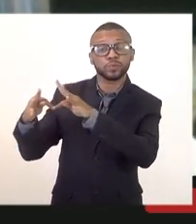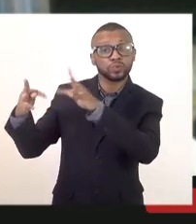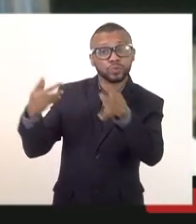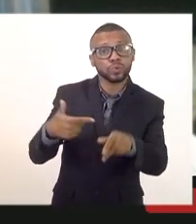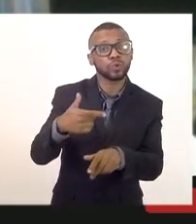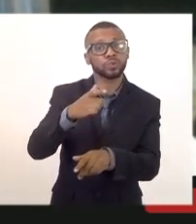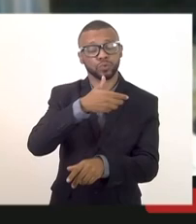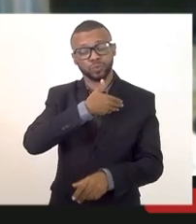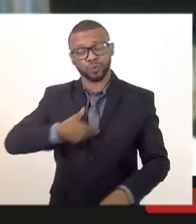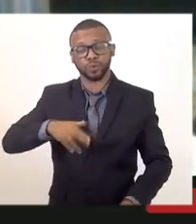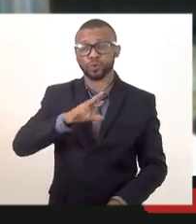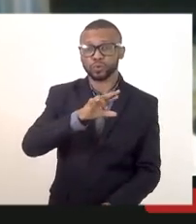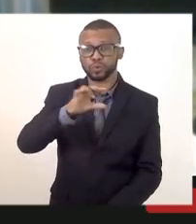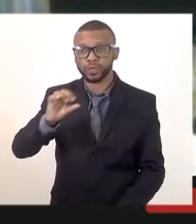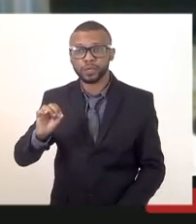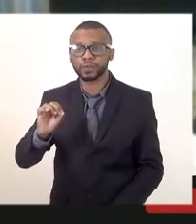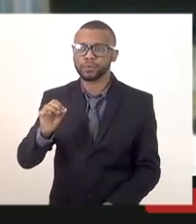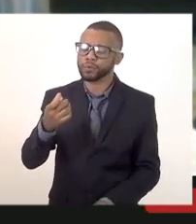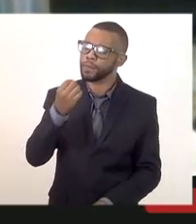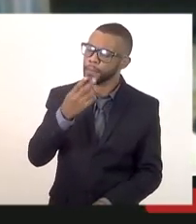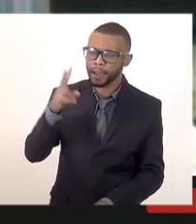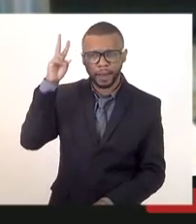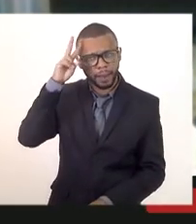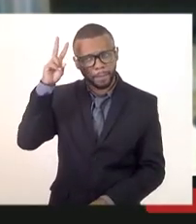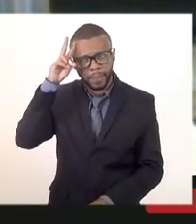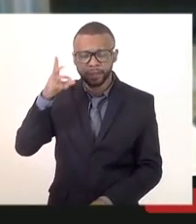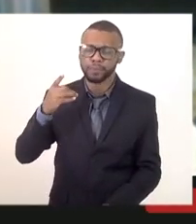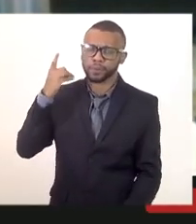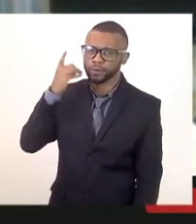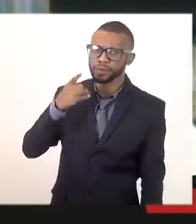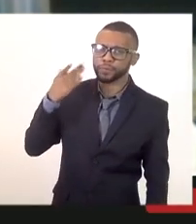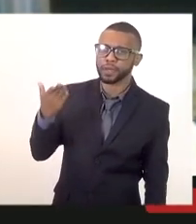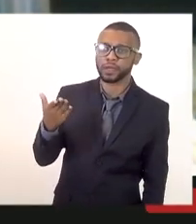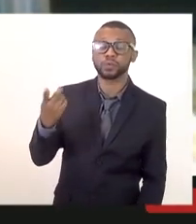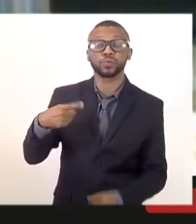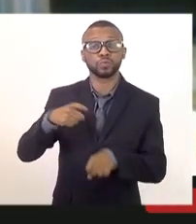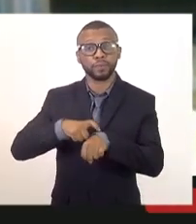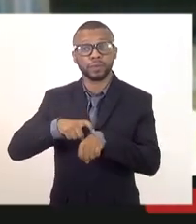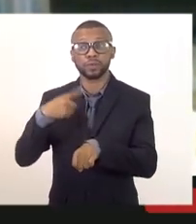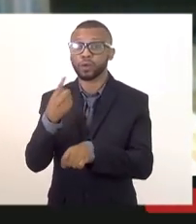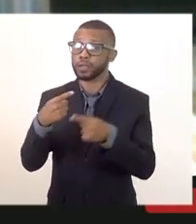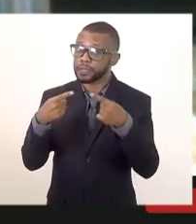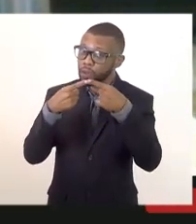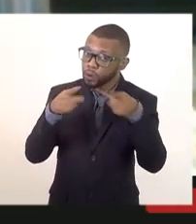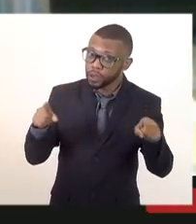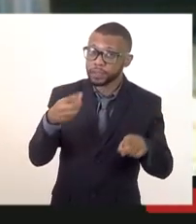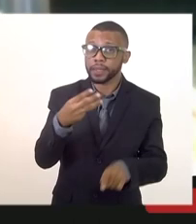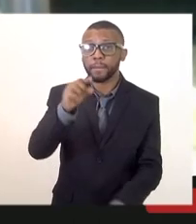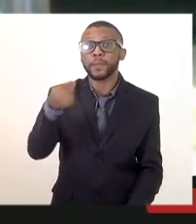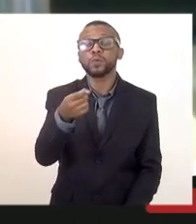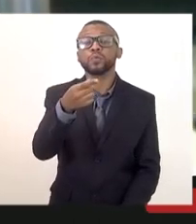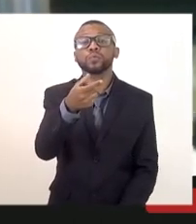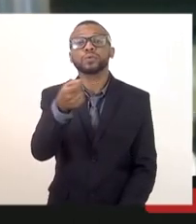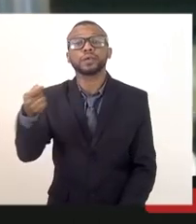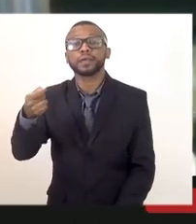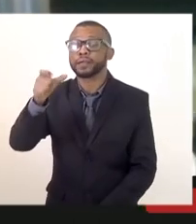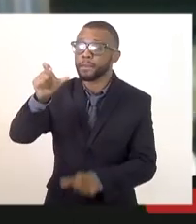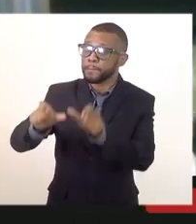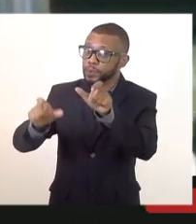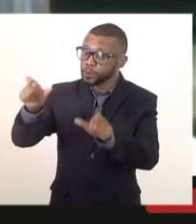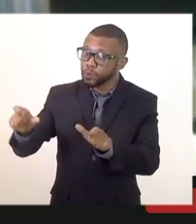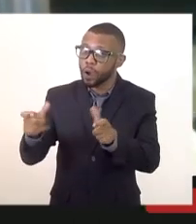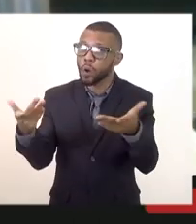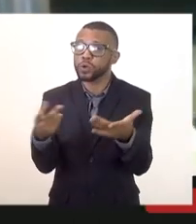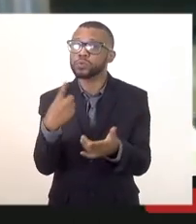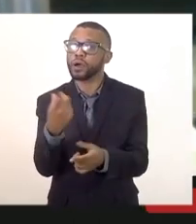o deputado bem lembrado pelo deputado quando nós inauguramos o nosso hospital atendimos 3.200 vidas hoje atendemos 88